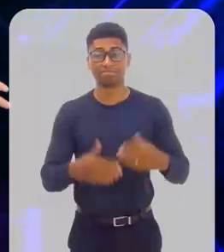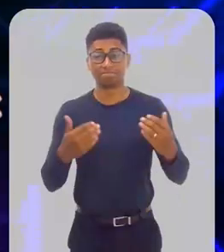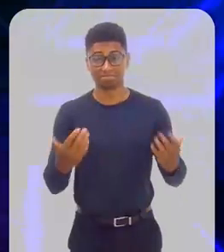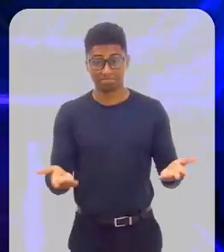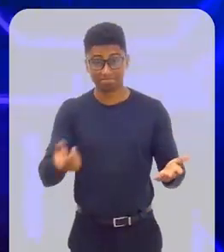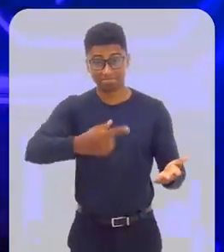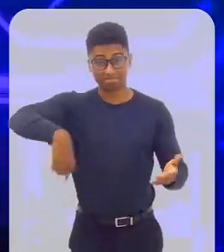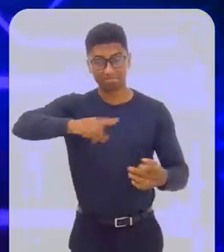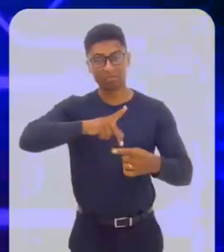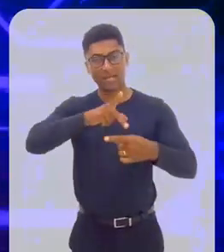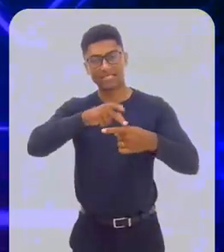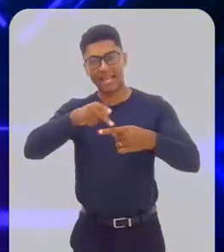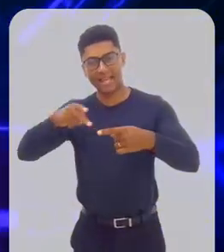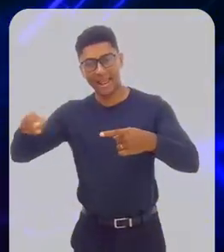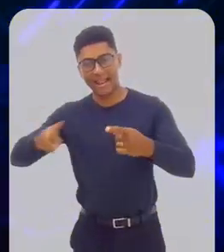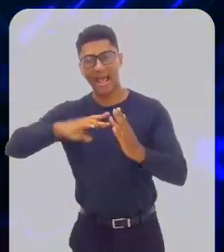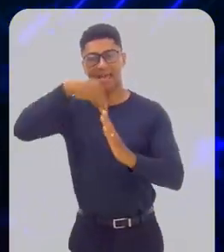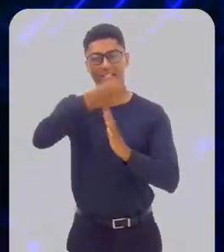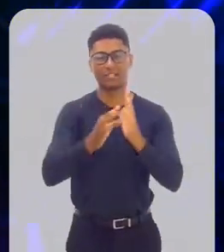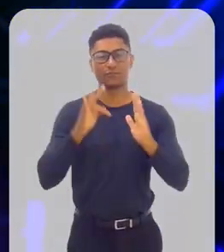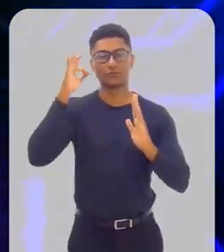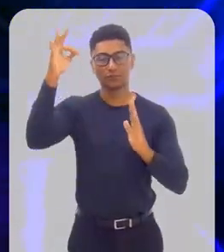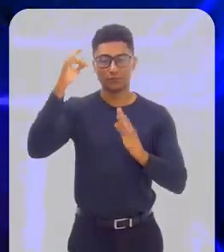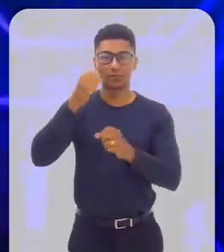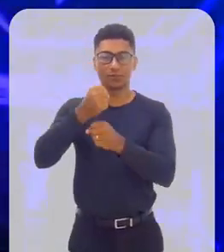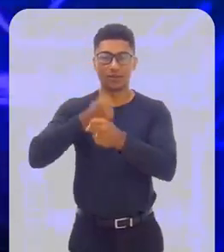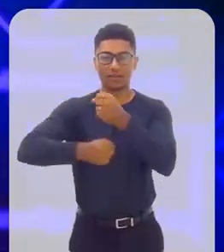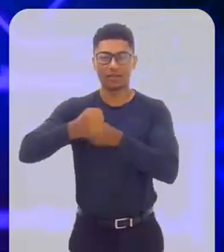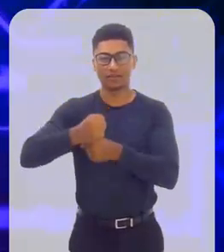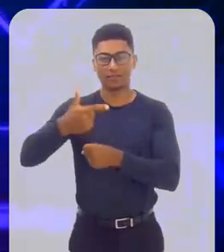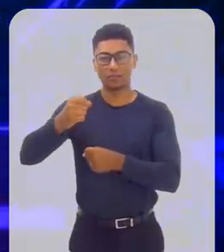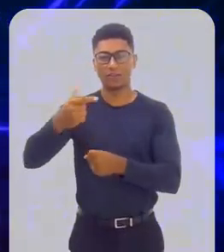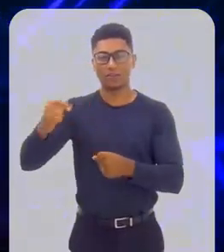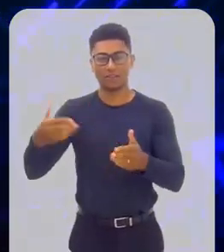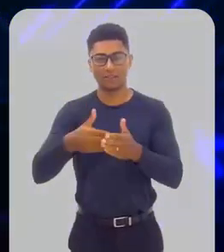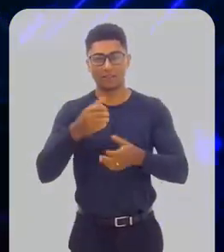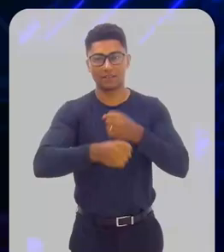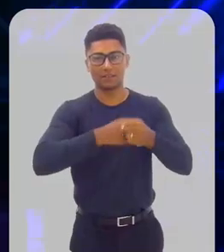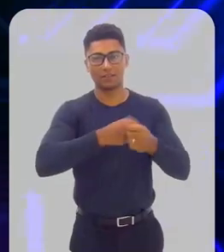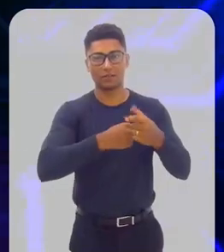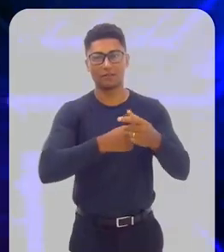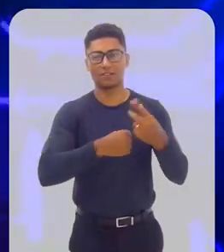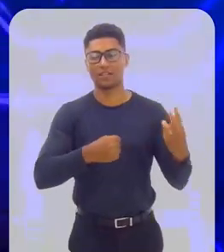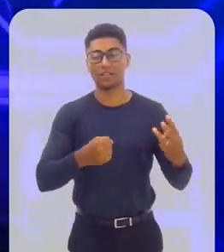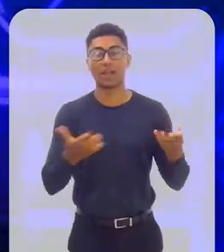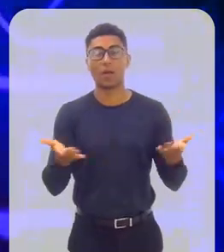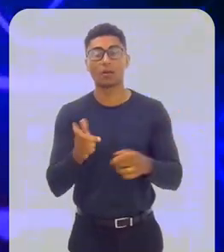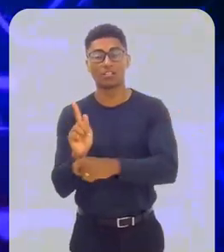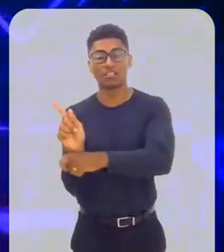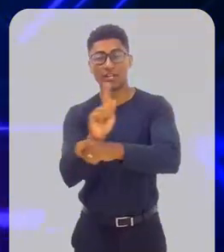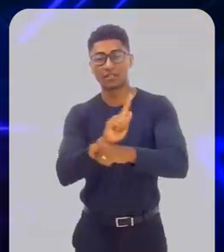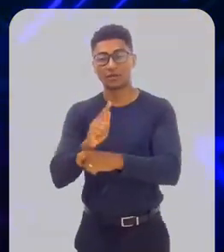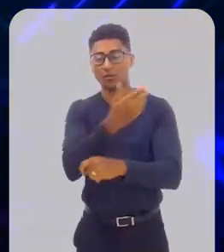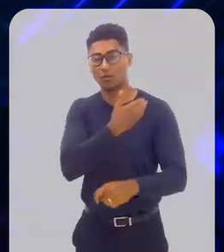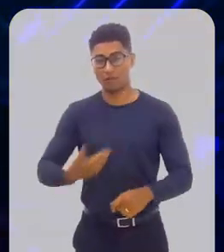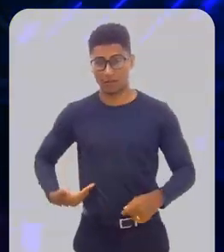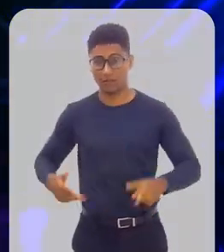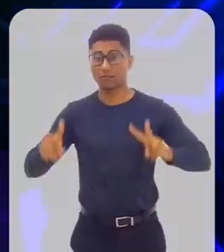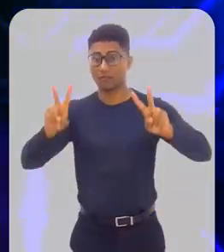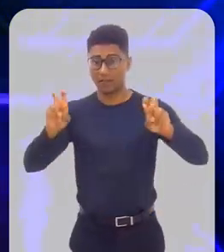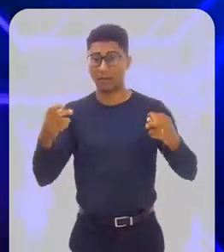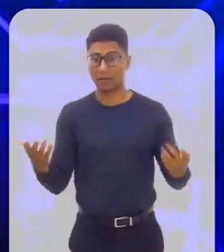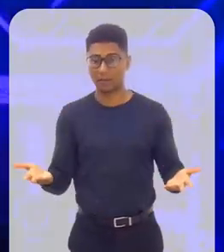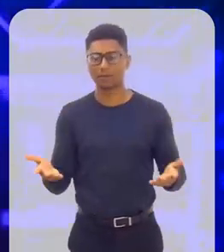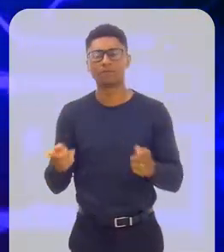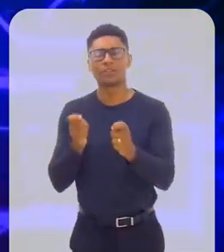Para encerrarmos a nossa série Agenda de Futuro 2023, a gestão pública é o tema desse último episódio. Nessa edição,